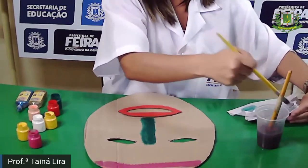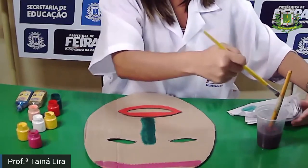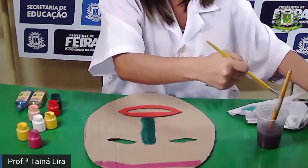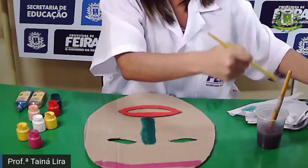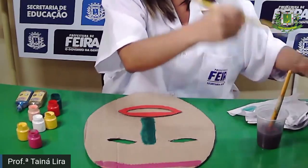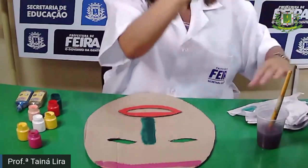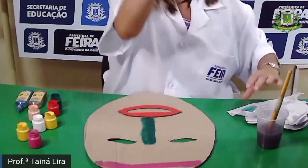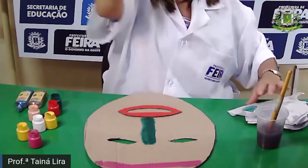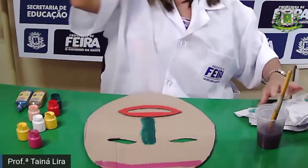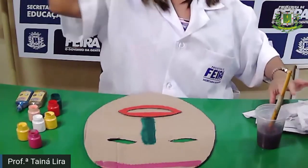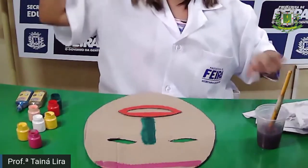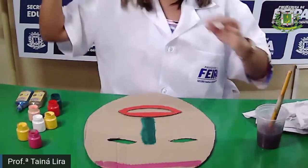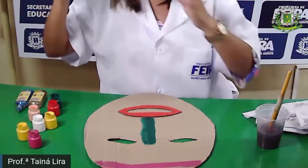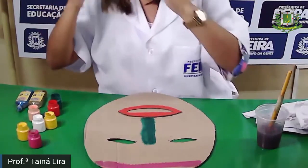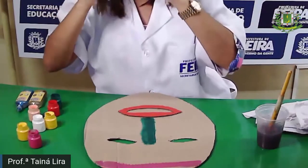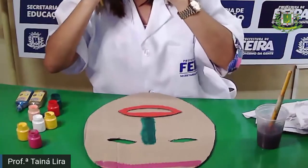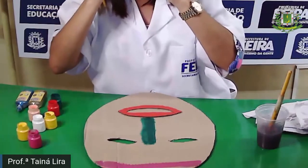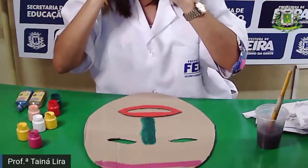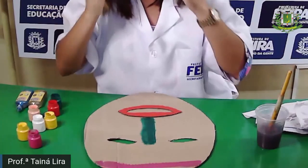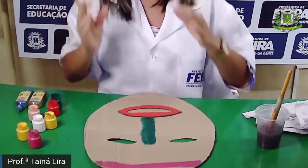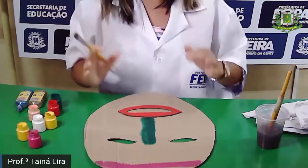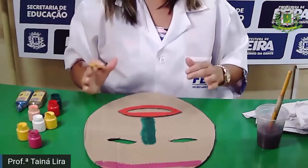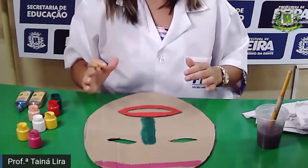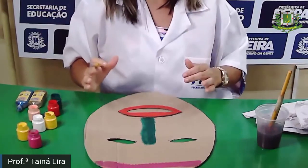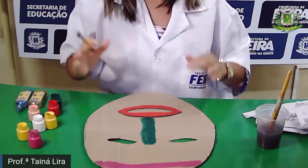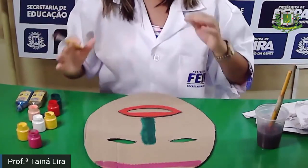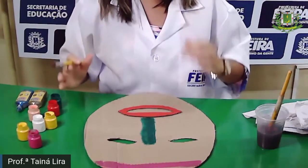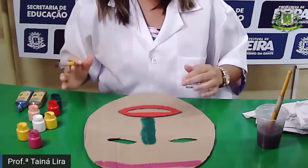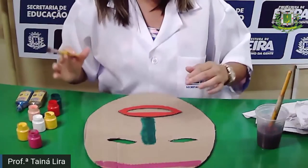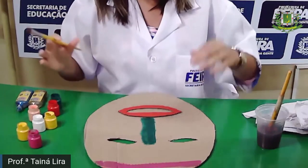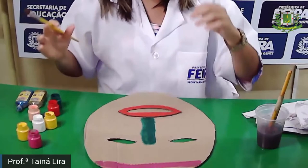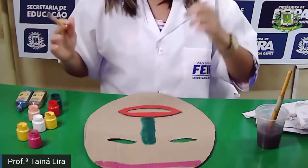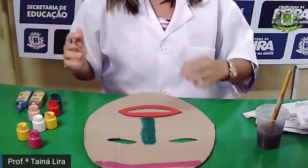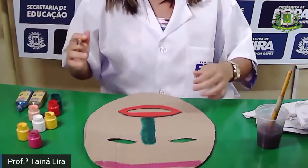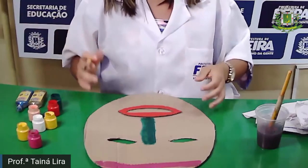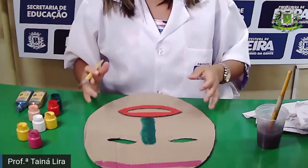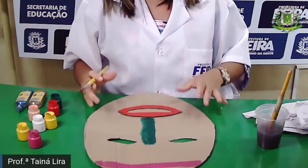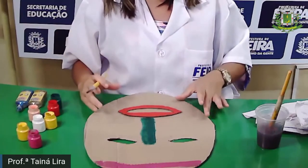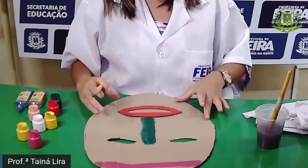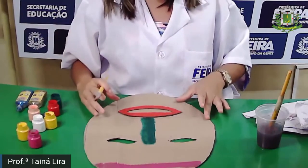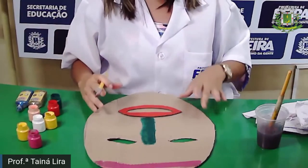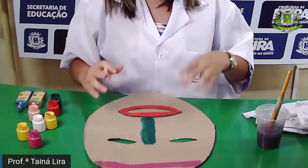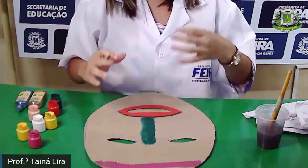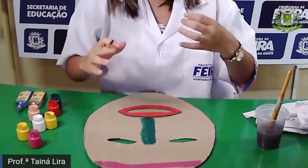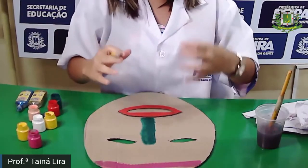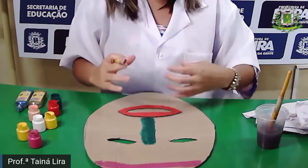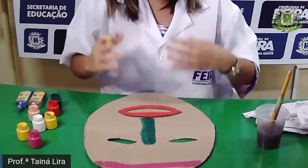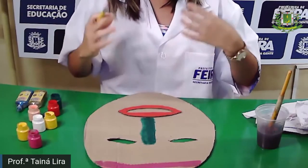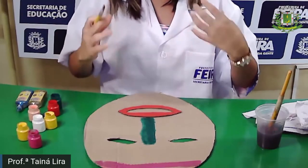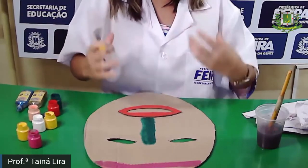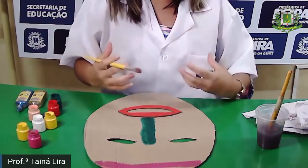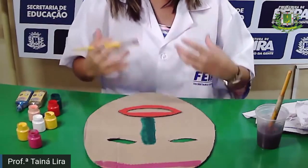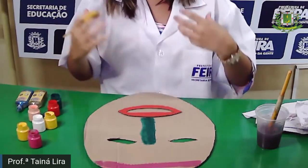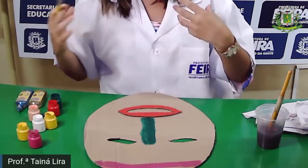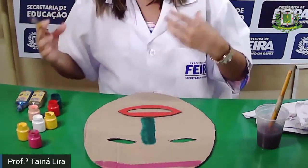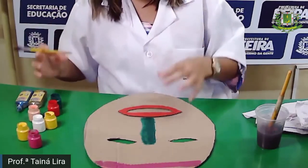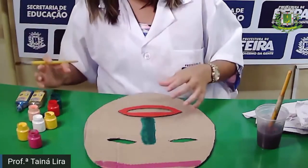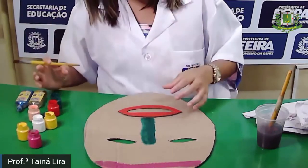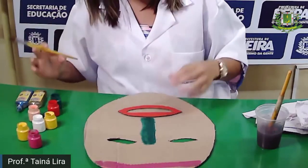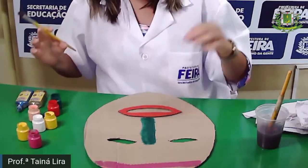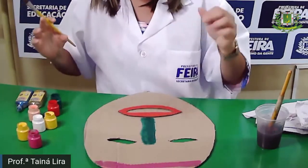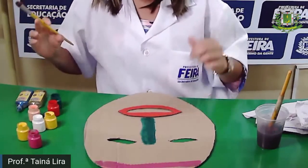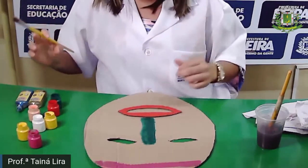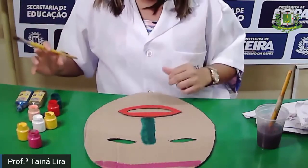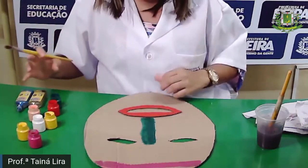E passa aí no pincel pra poder trocar de cor, tá bom? Então, agora, ó, já usei verde, já usei roda, já usei